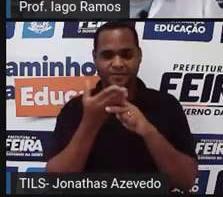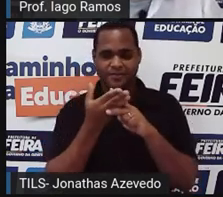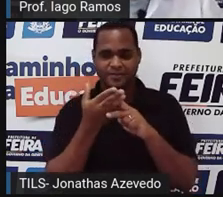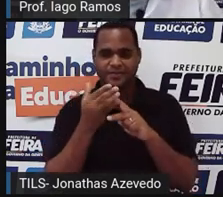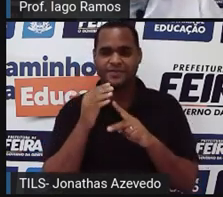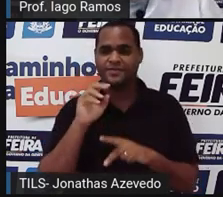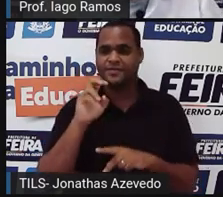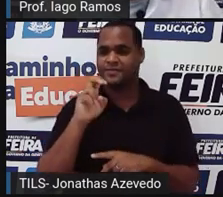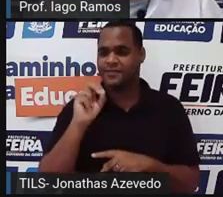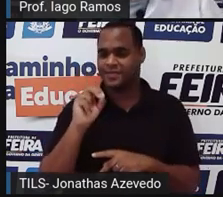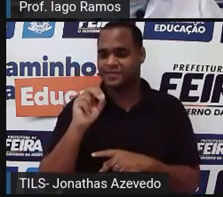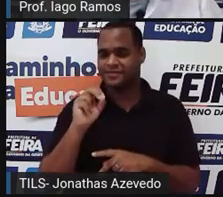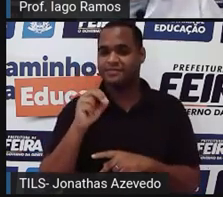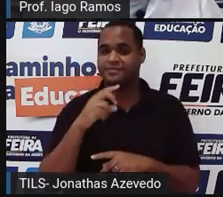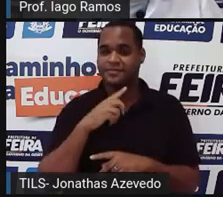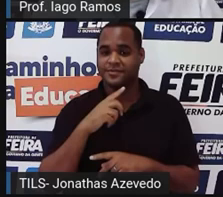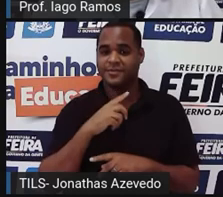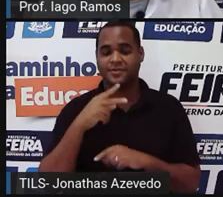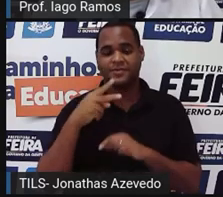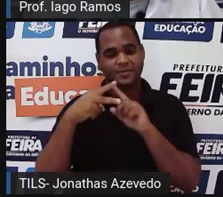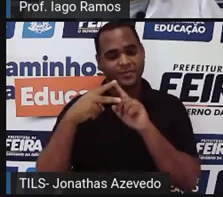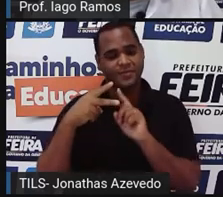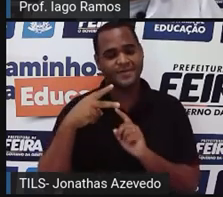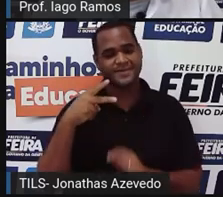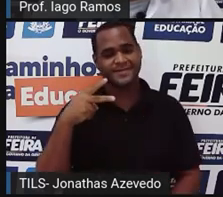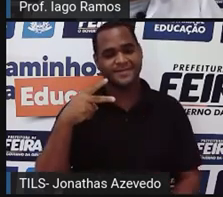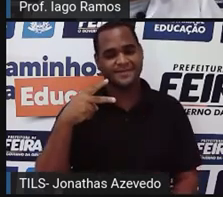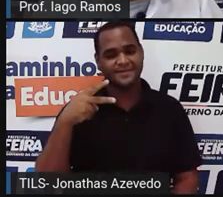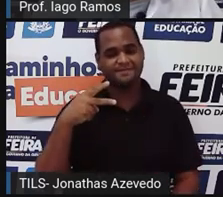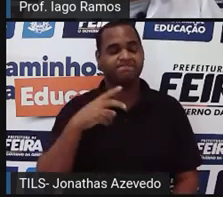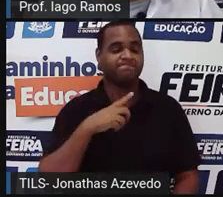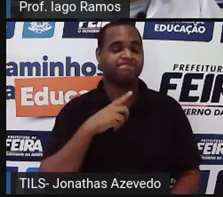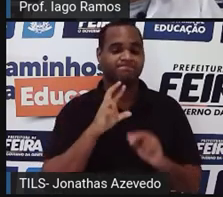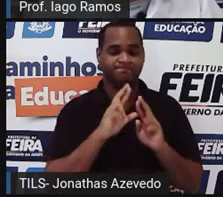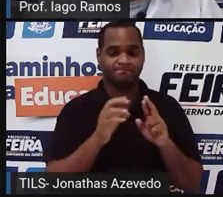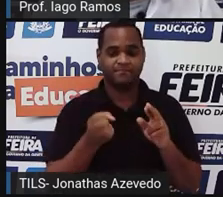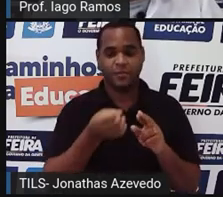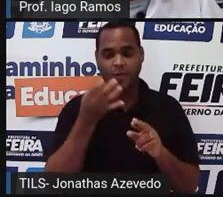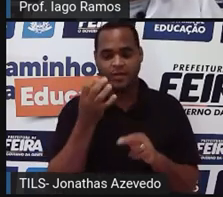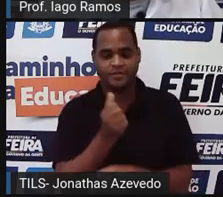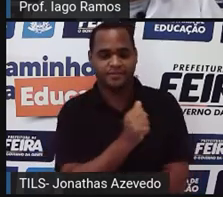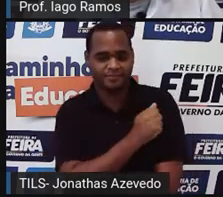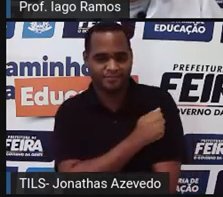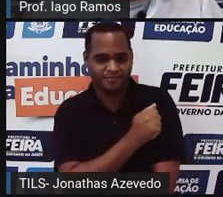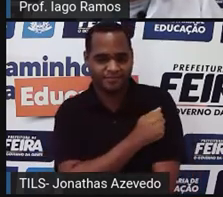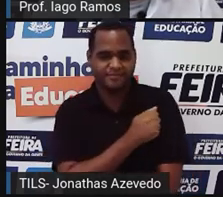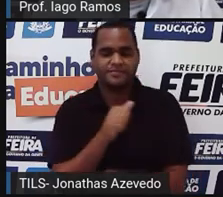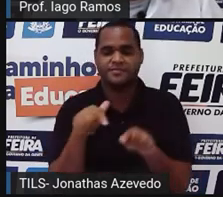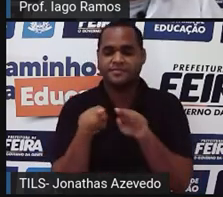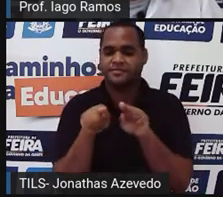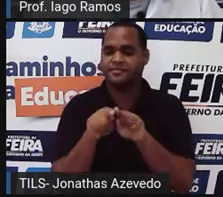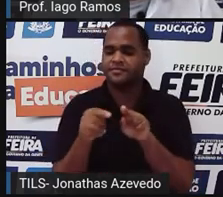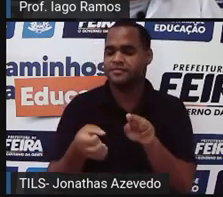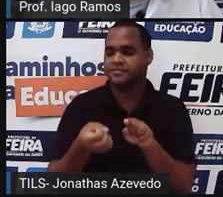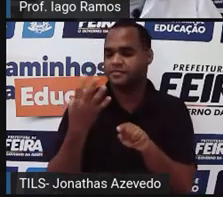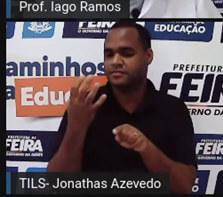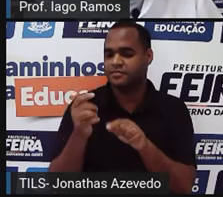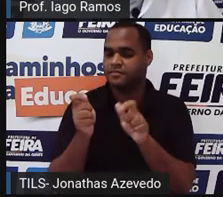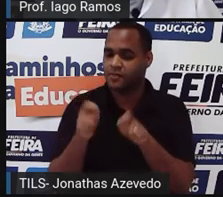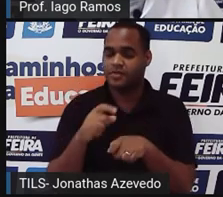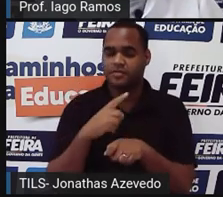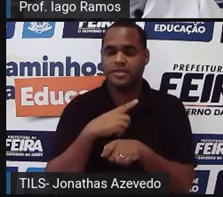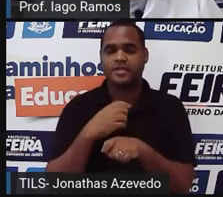é 2. Então, tá aqui as razões, ó. A razão da quantidade de alunos, o total para a quantidade